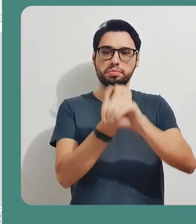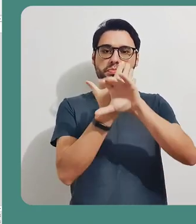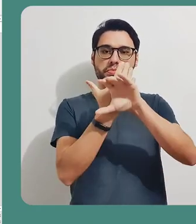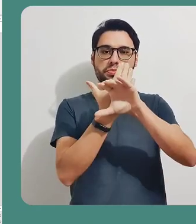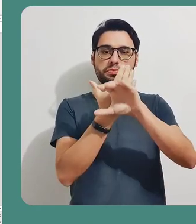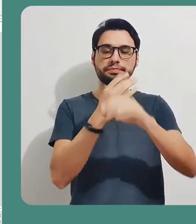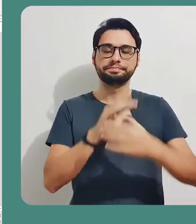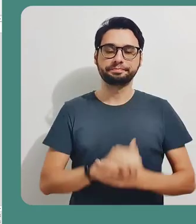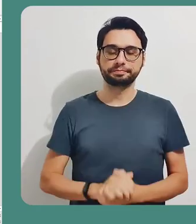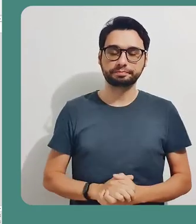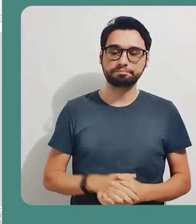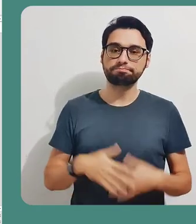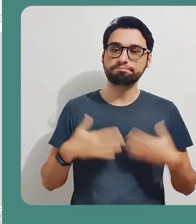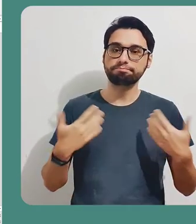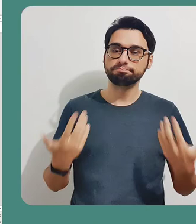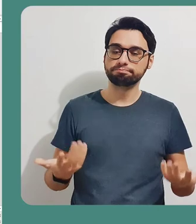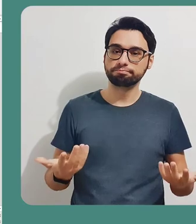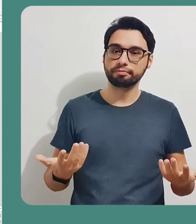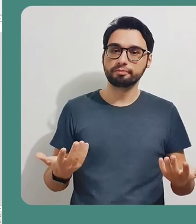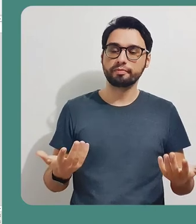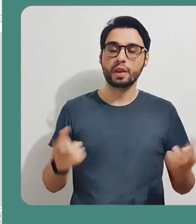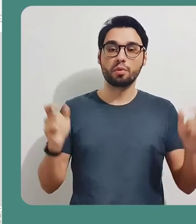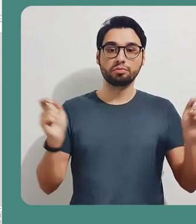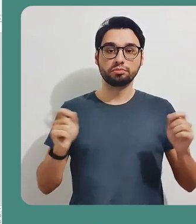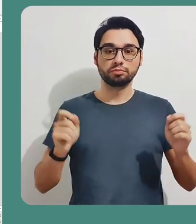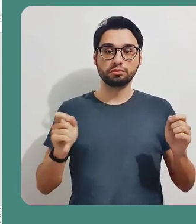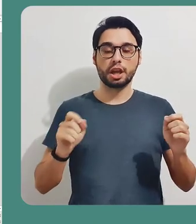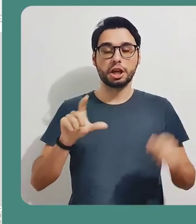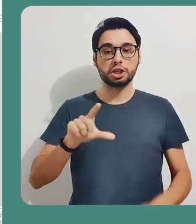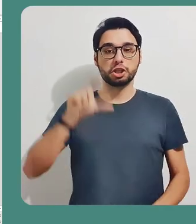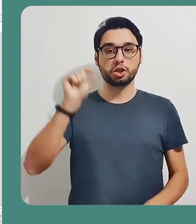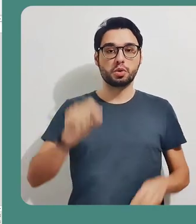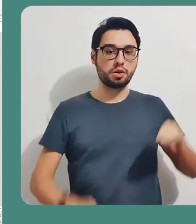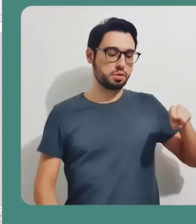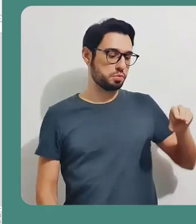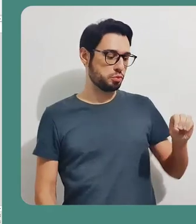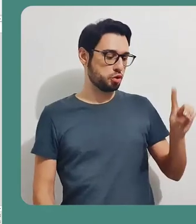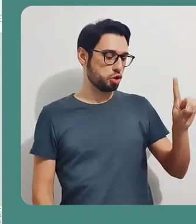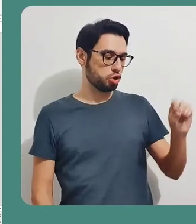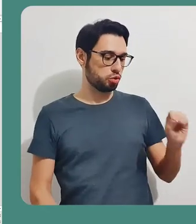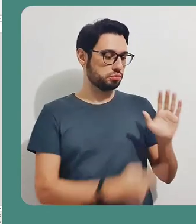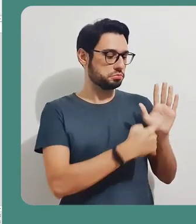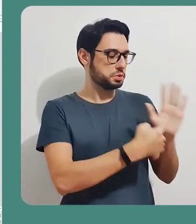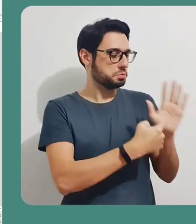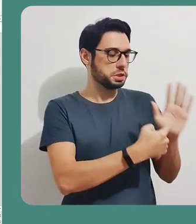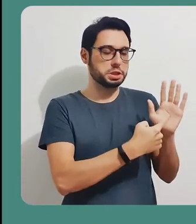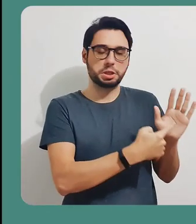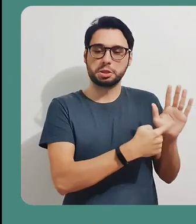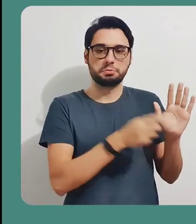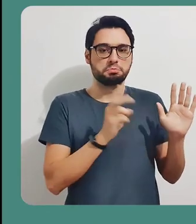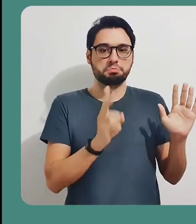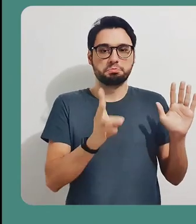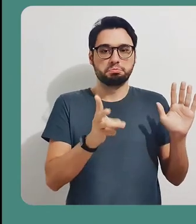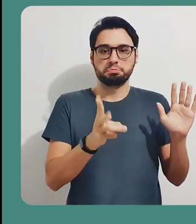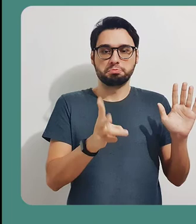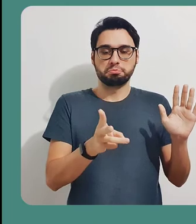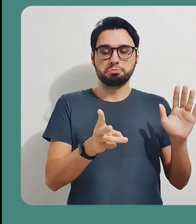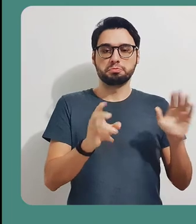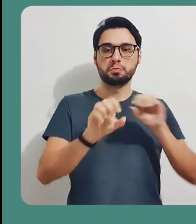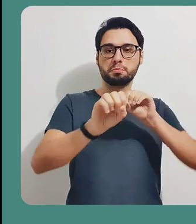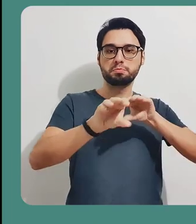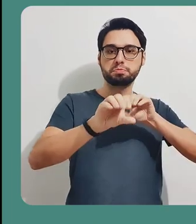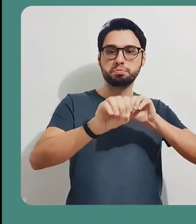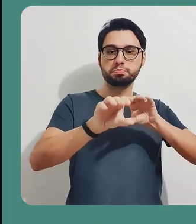para que esta barra não fique aqui atrapalhando a sua visualização. E aí, a partir deste momento, você pode colocar em modo apresentação